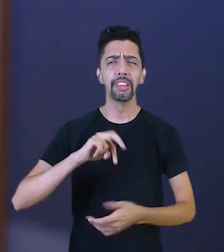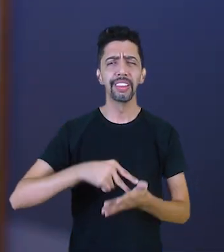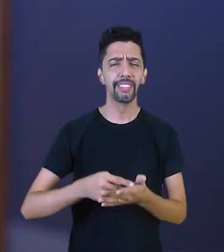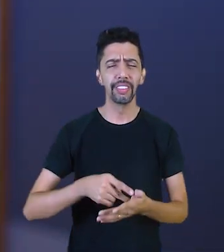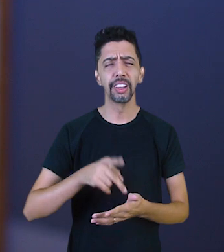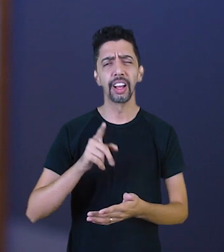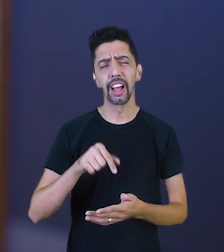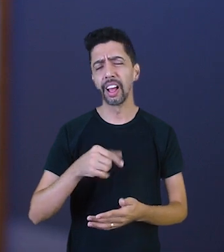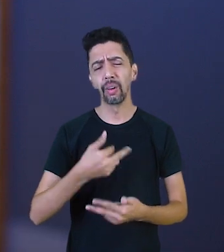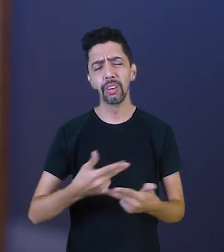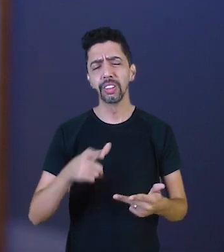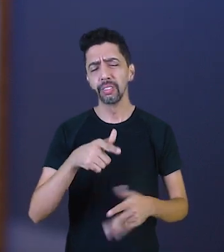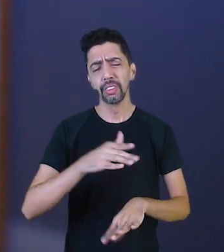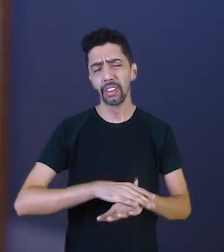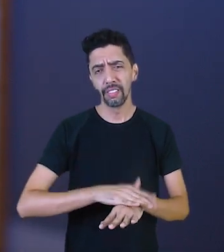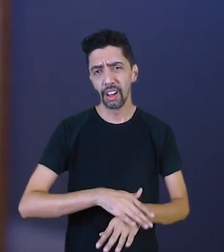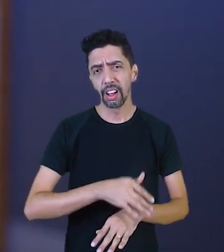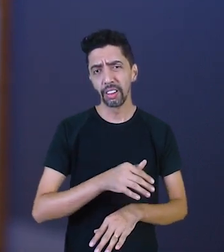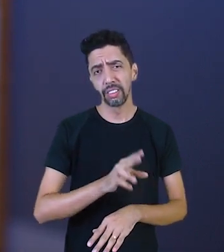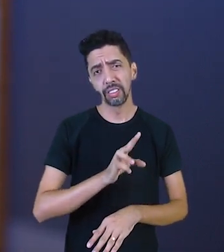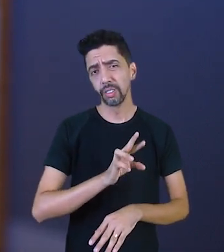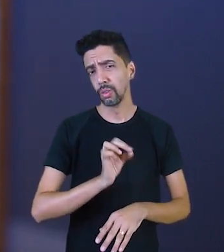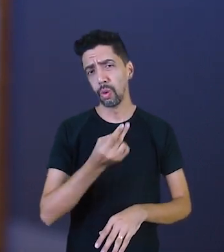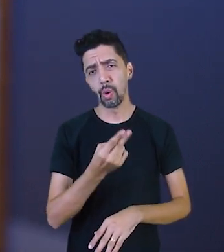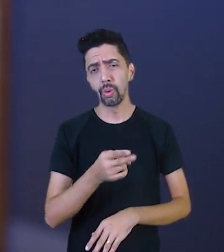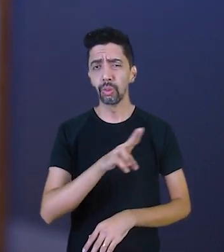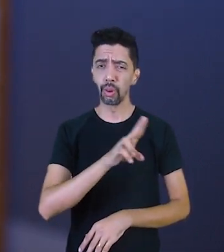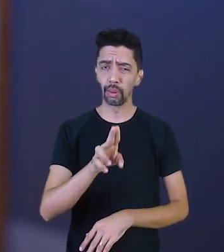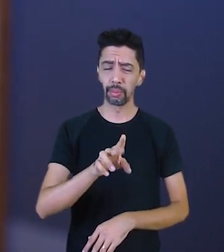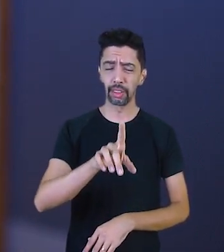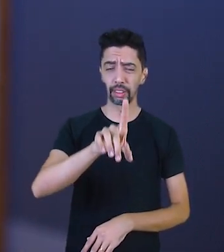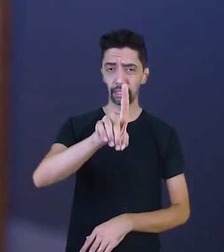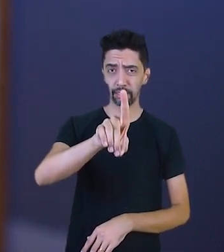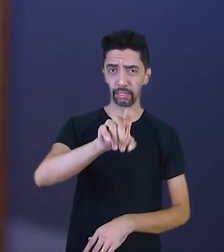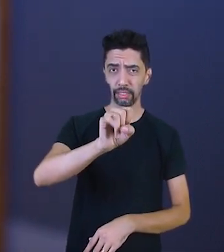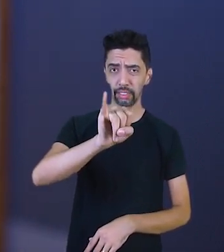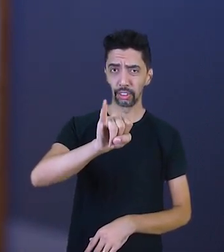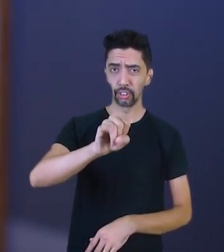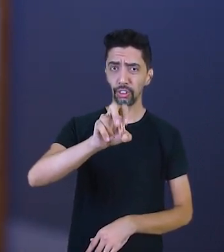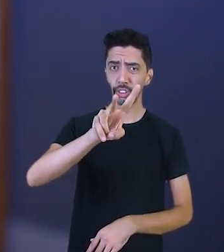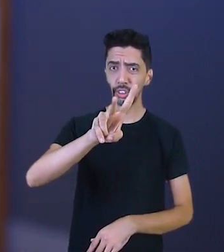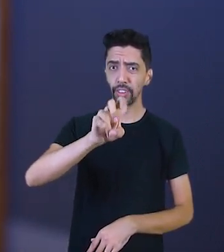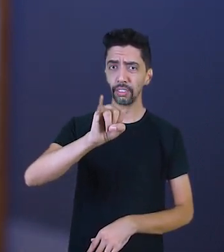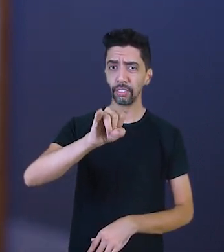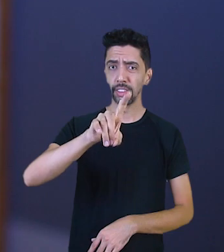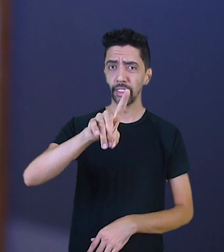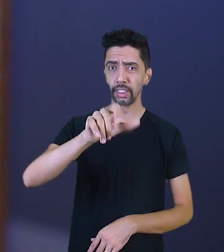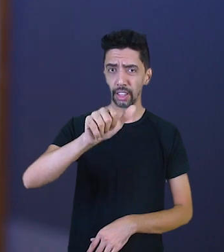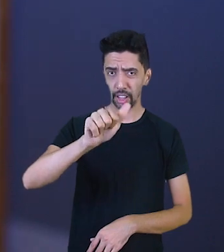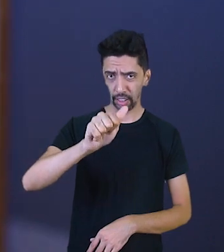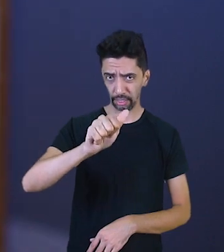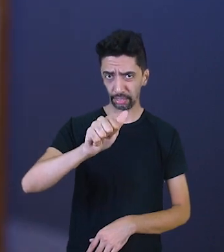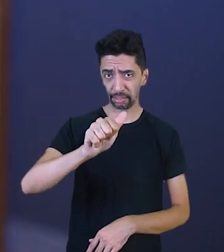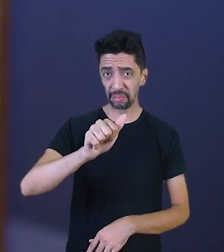dívidas. Ele não é ruim. Aliás, muitas das nossas aquisições são feitas pelo